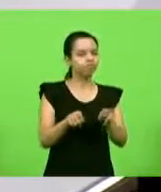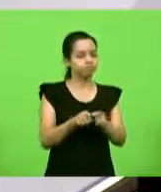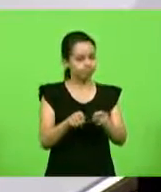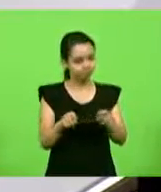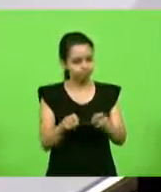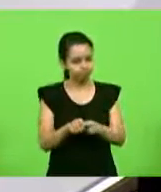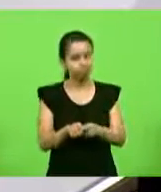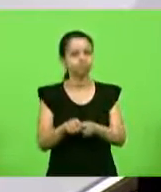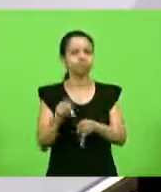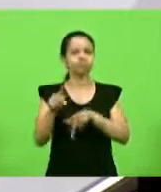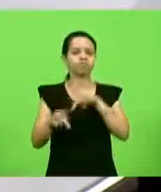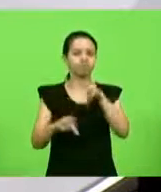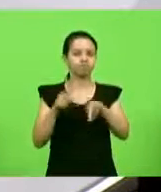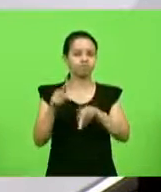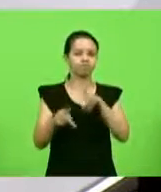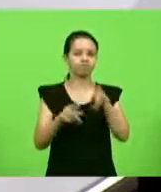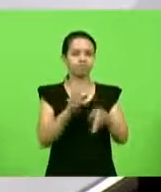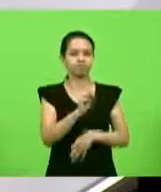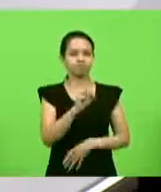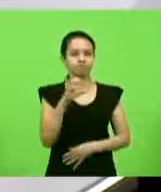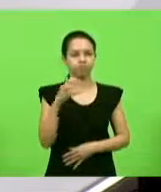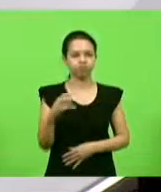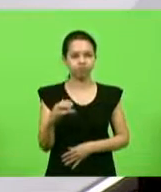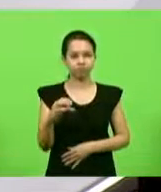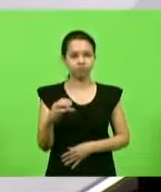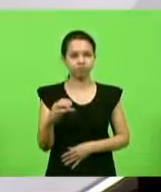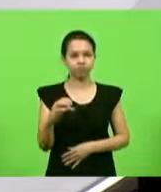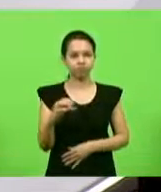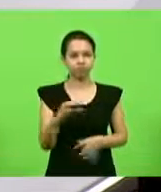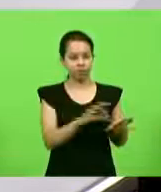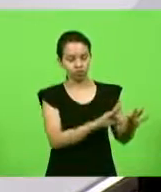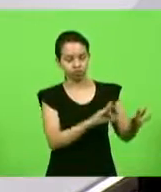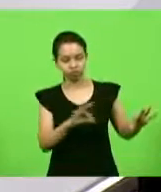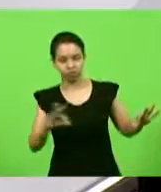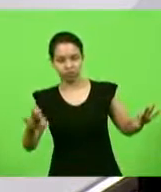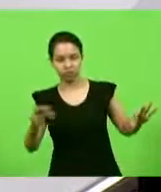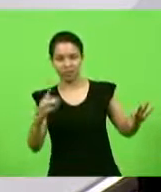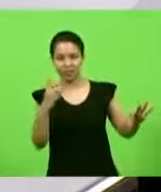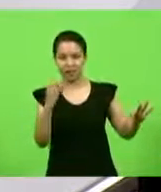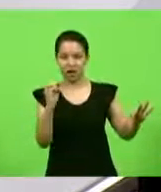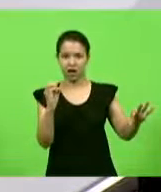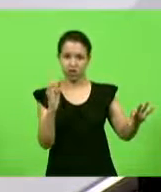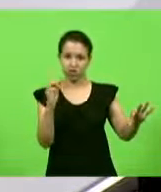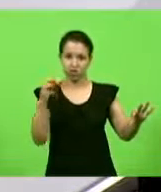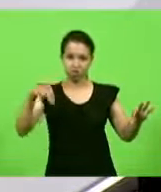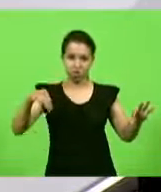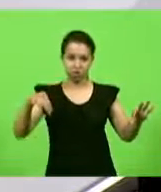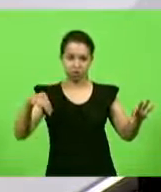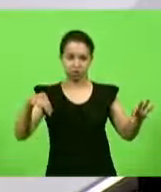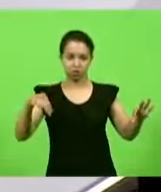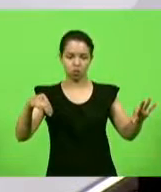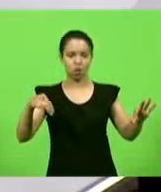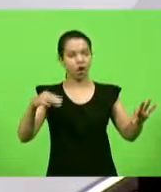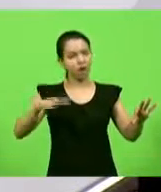catarinense. para se fazer 10 quilômetros, muitas vezes, leva-se duas horas.